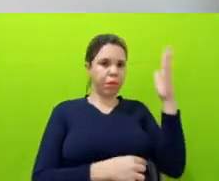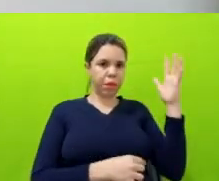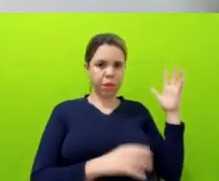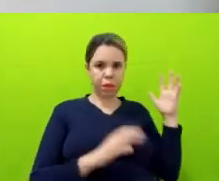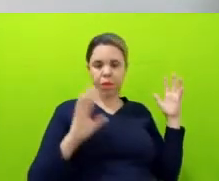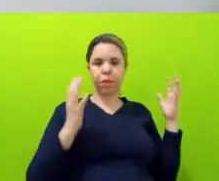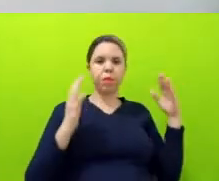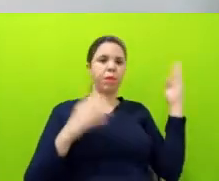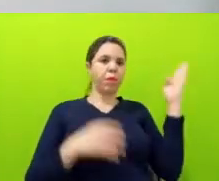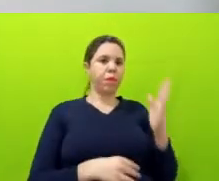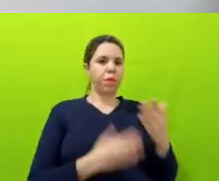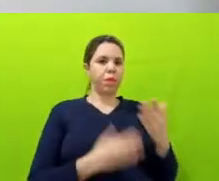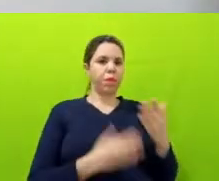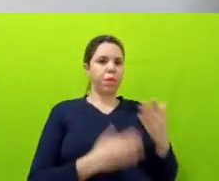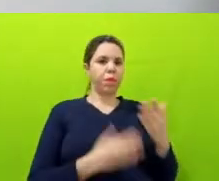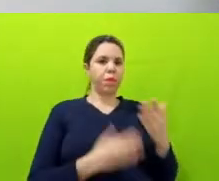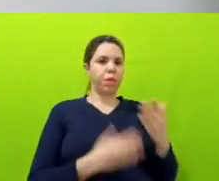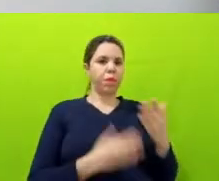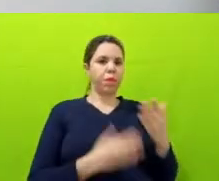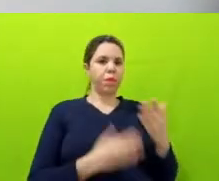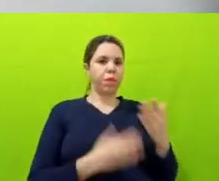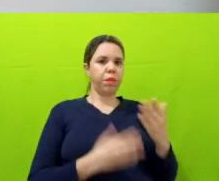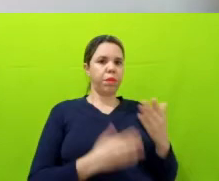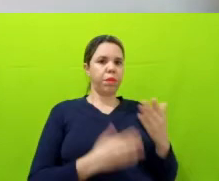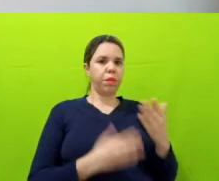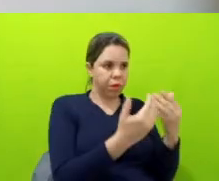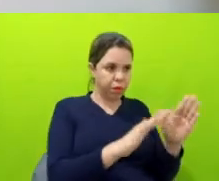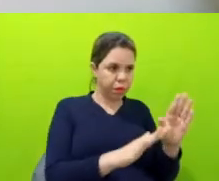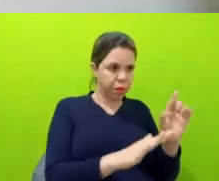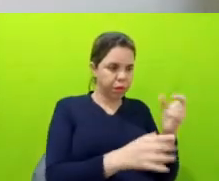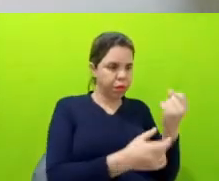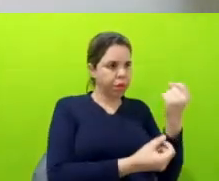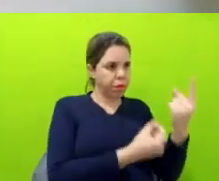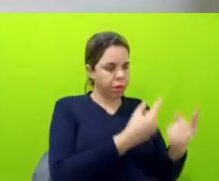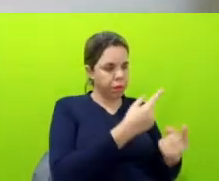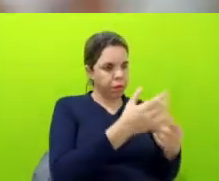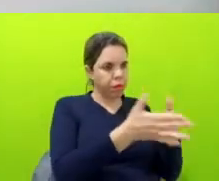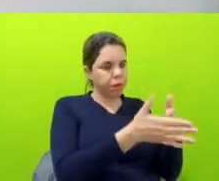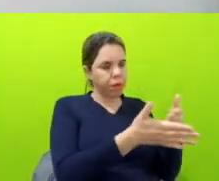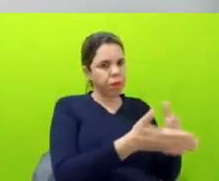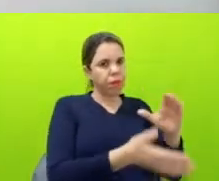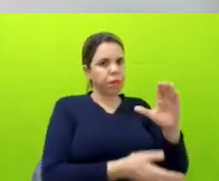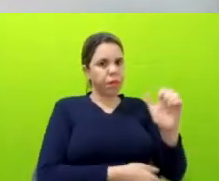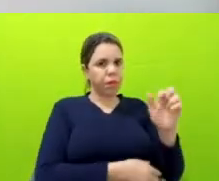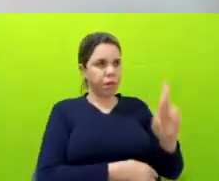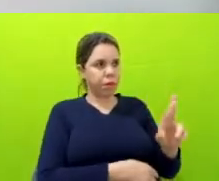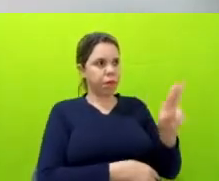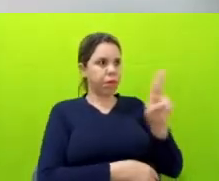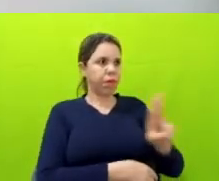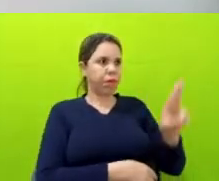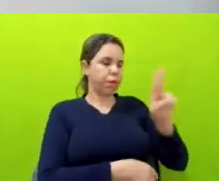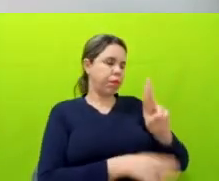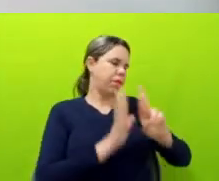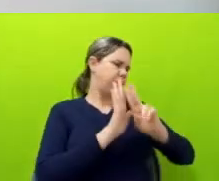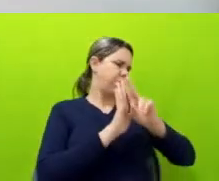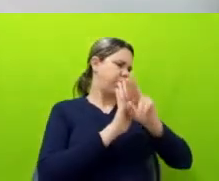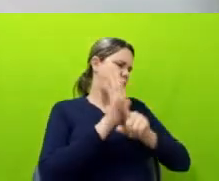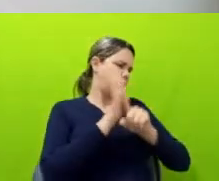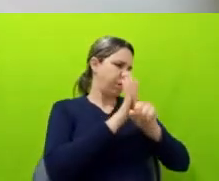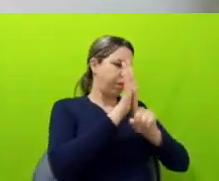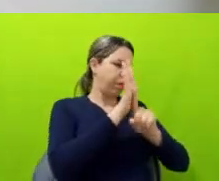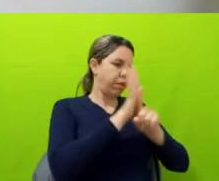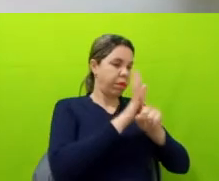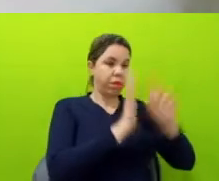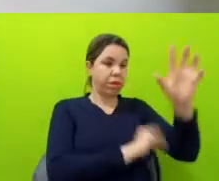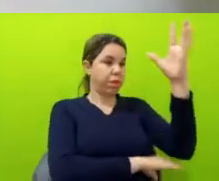ainda que parcialmente, mas abriu esses dados do CAR, hoje o CAR é usado para uma série de estudos sobre vegetação nativa no Brasil,